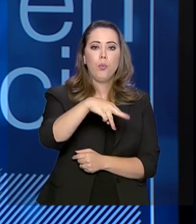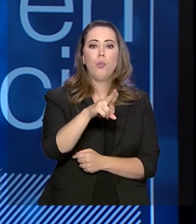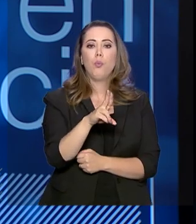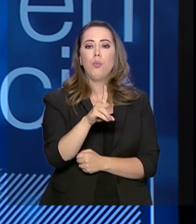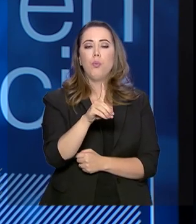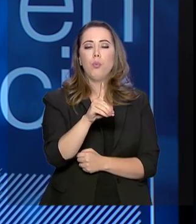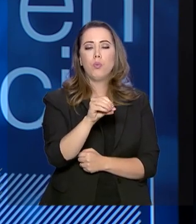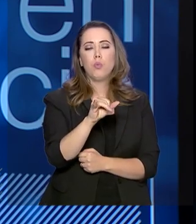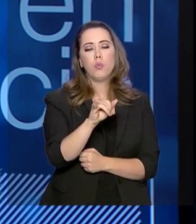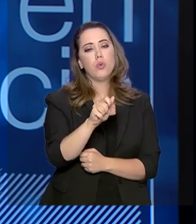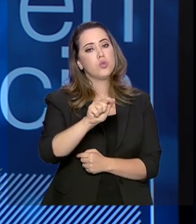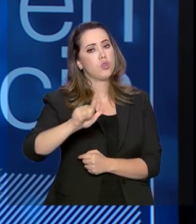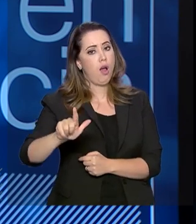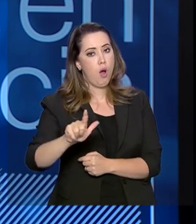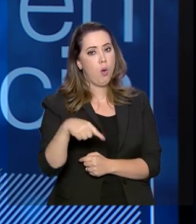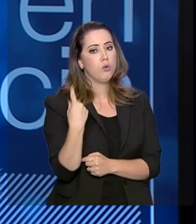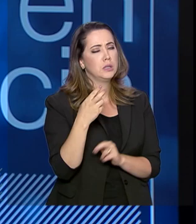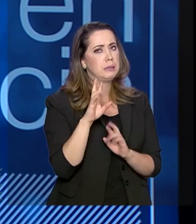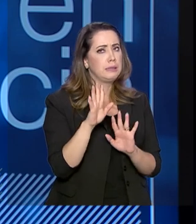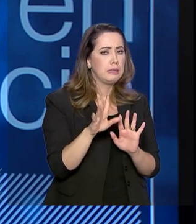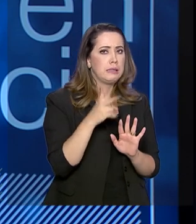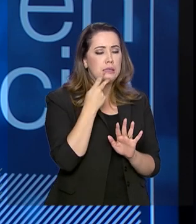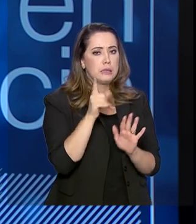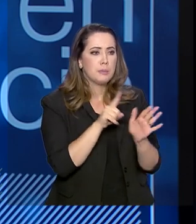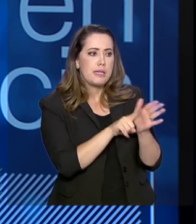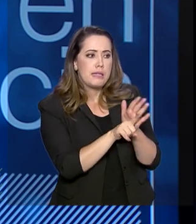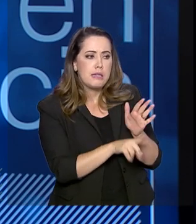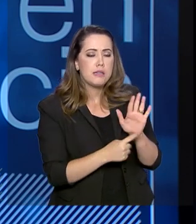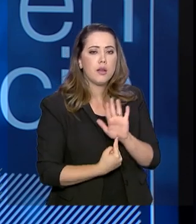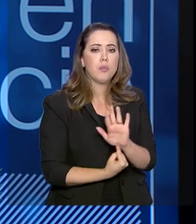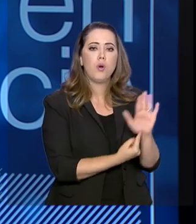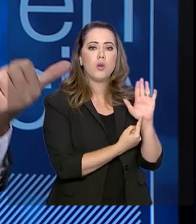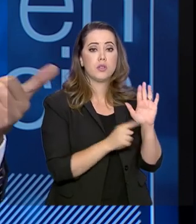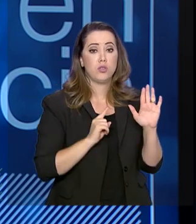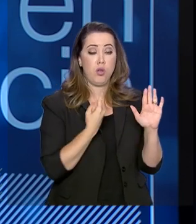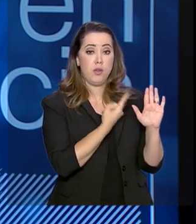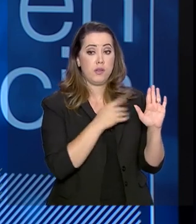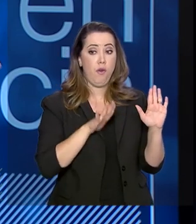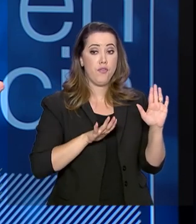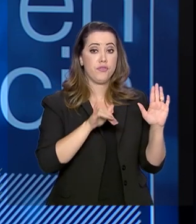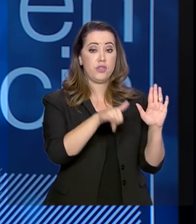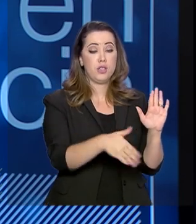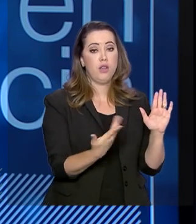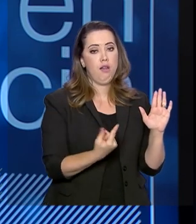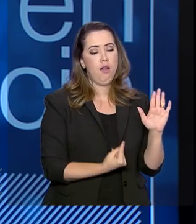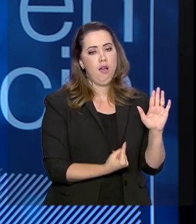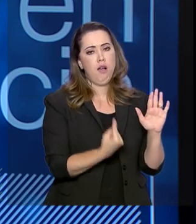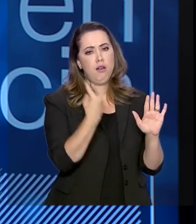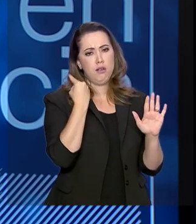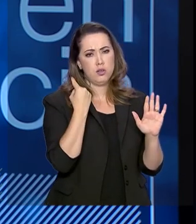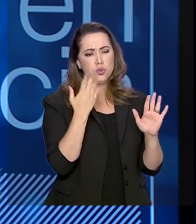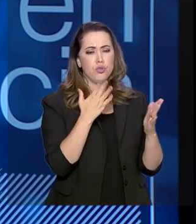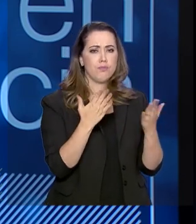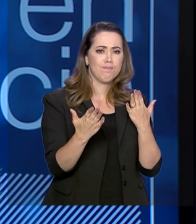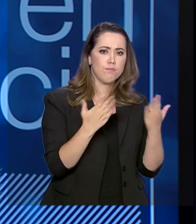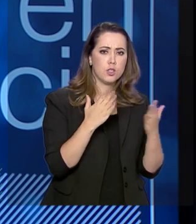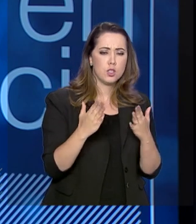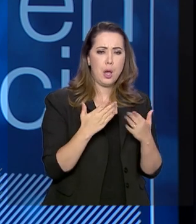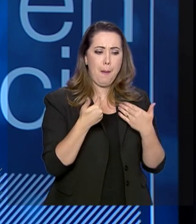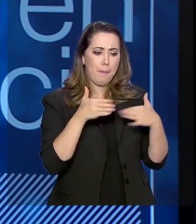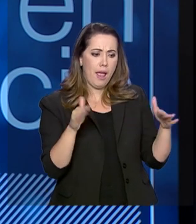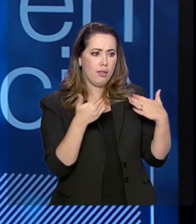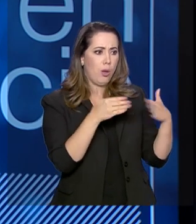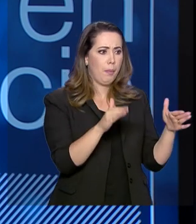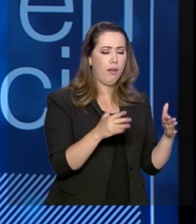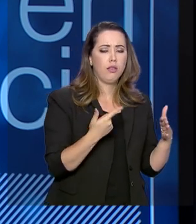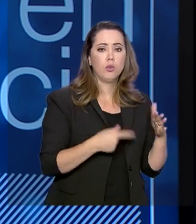que, se nós terminássemos com a fase aleatória do pregão, que era como se encerrava aquele modo de disputa aberto